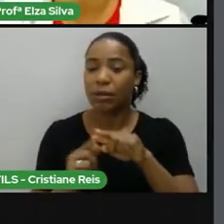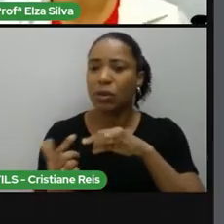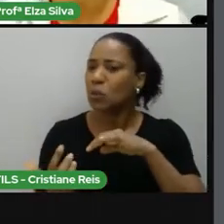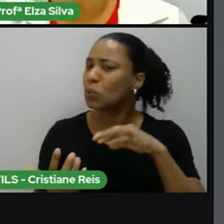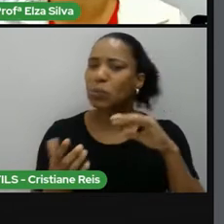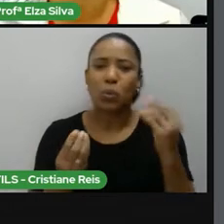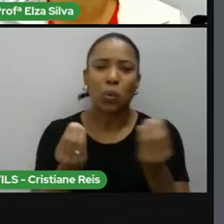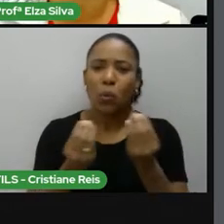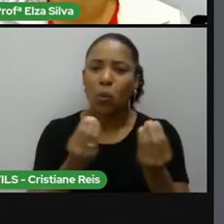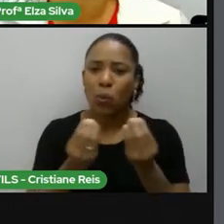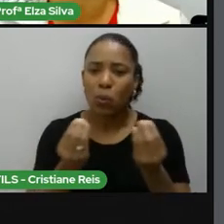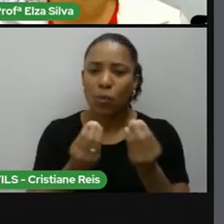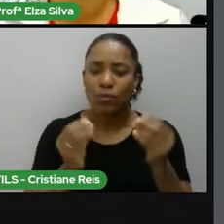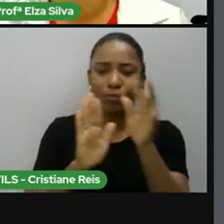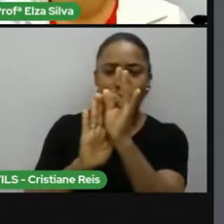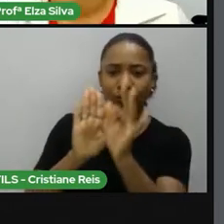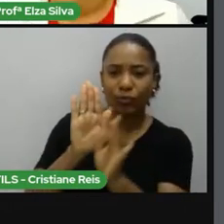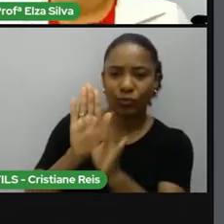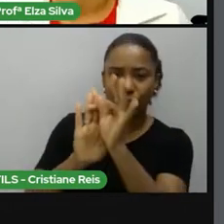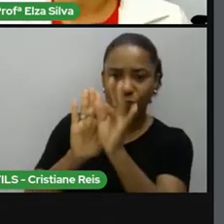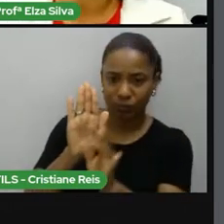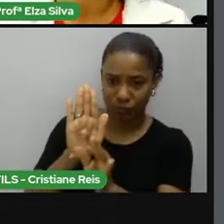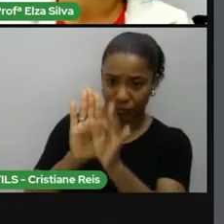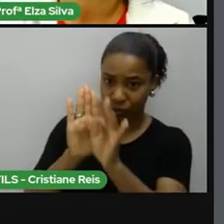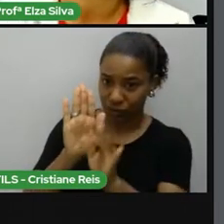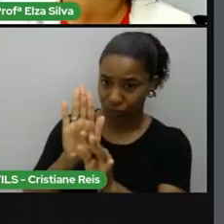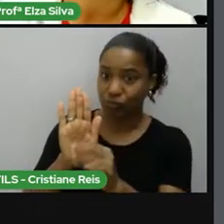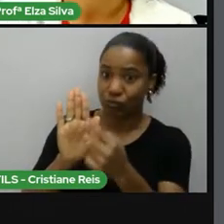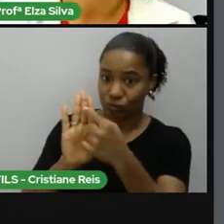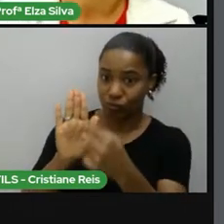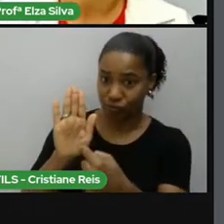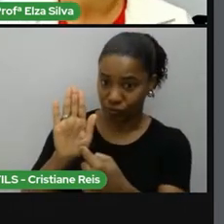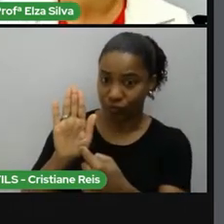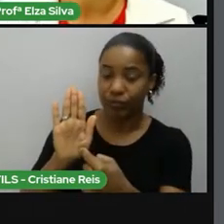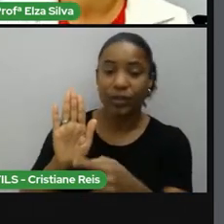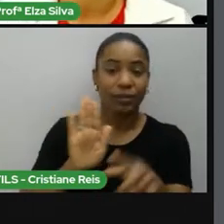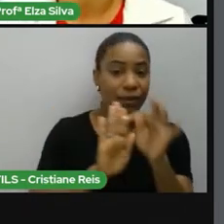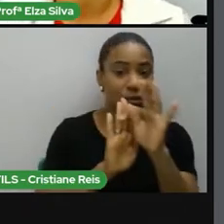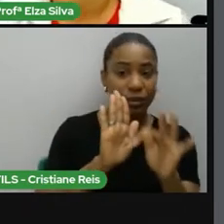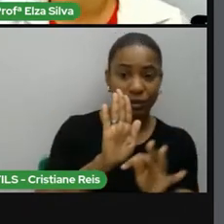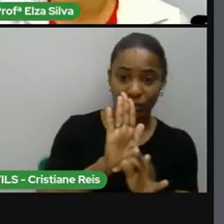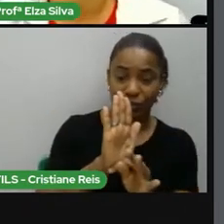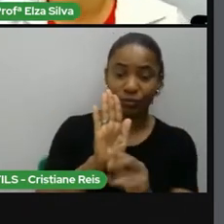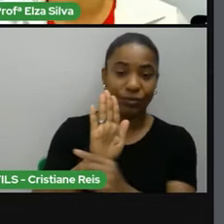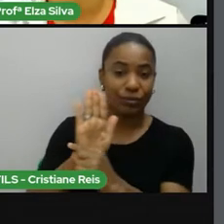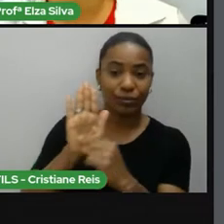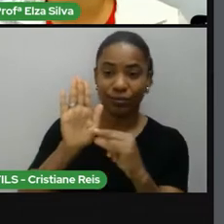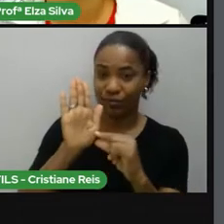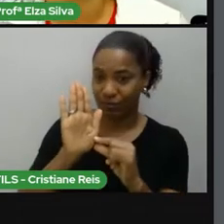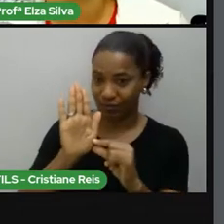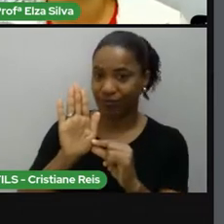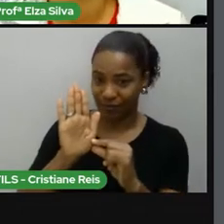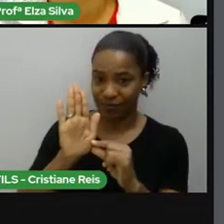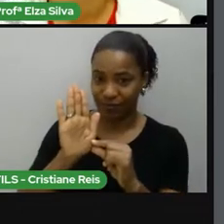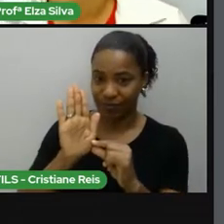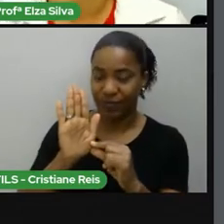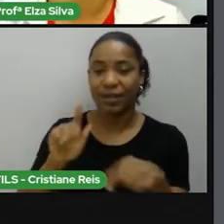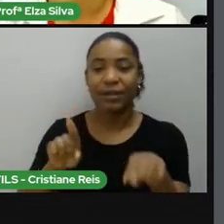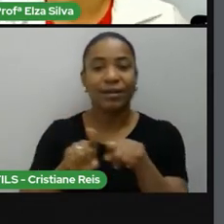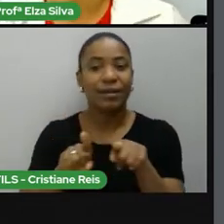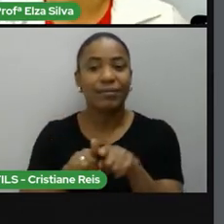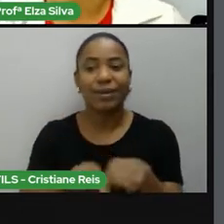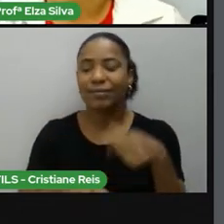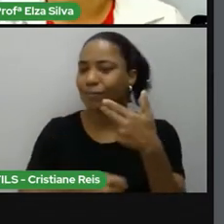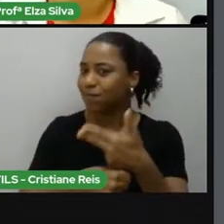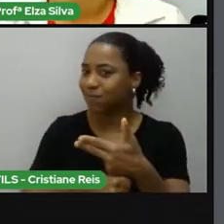texto biográfico. Vamos também construir e ampliar o repertório lexical do